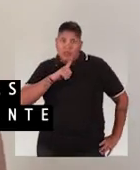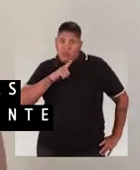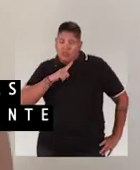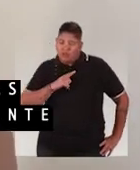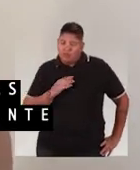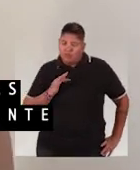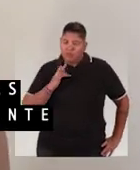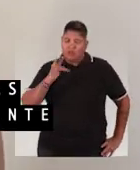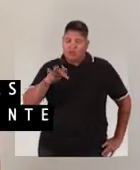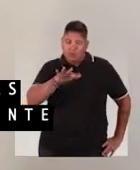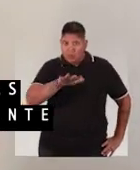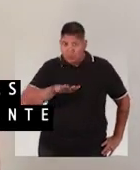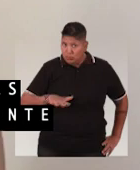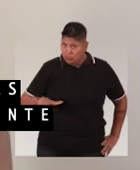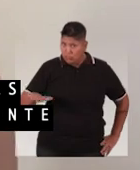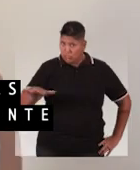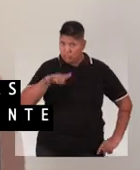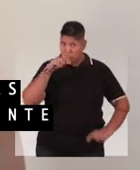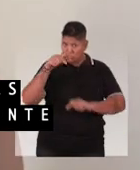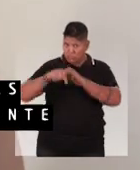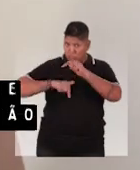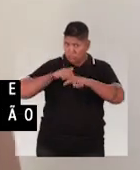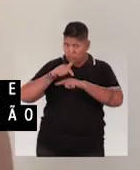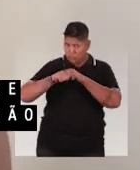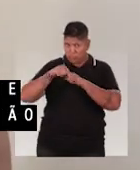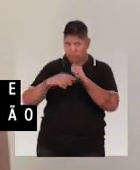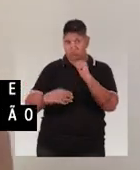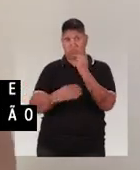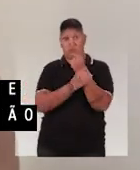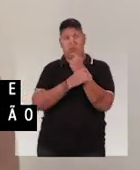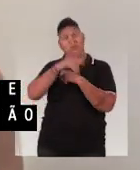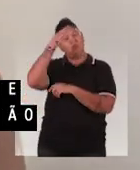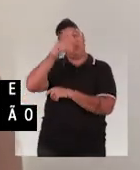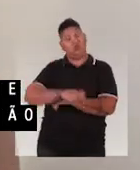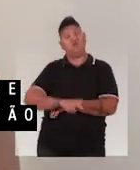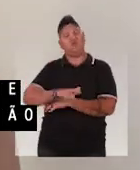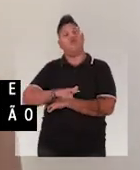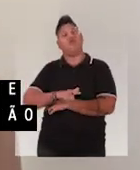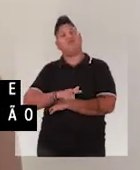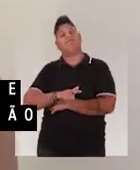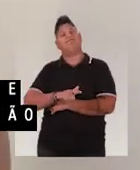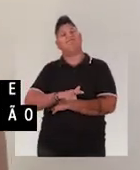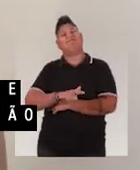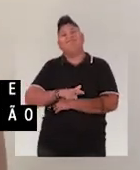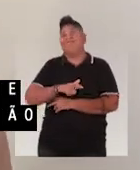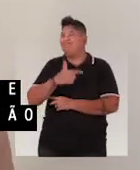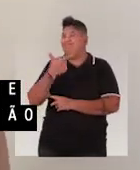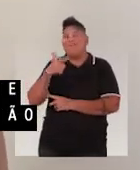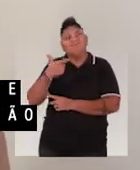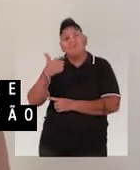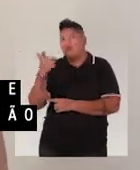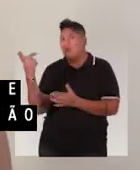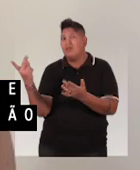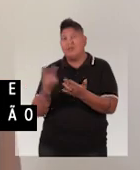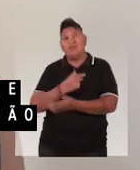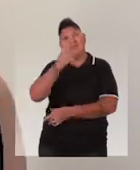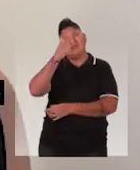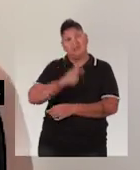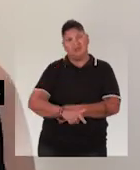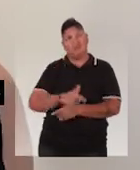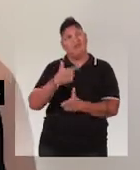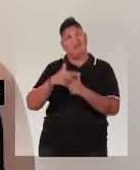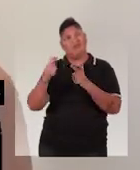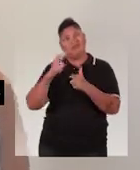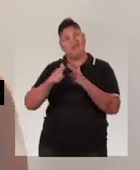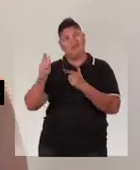as medidas para que o meio ambiente de trabalho se torne seguro novamente e não volte a